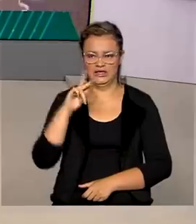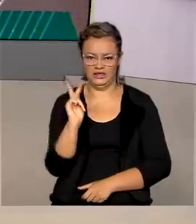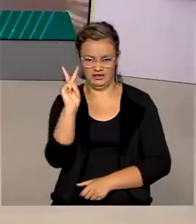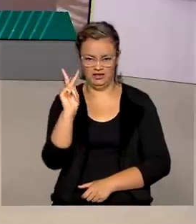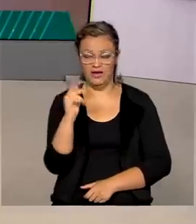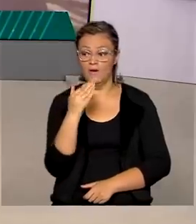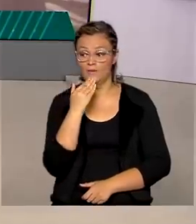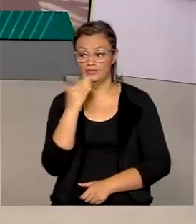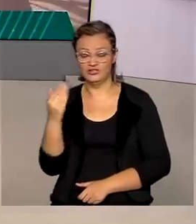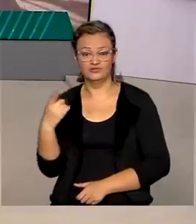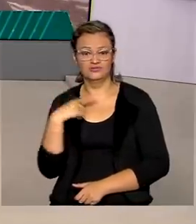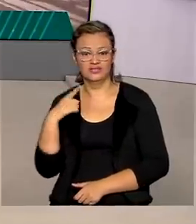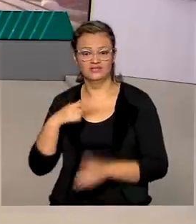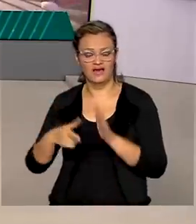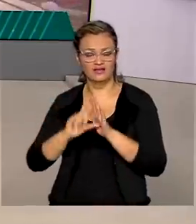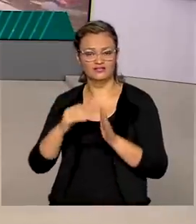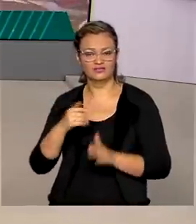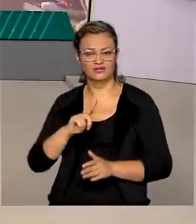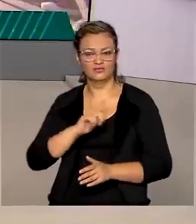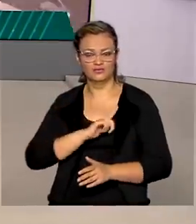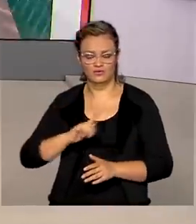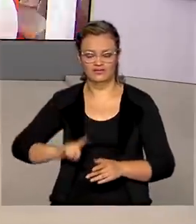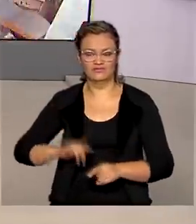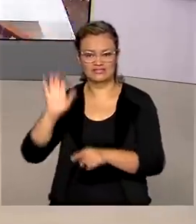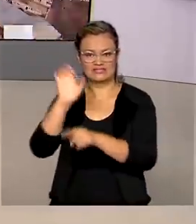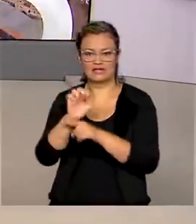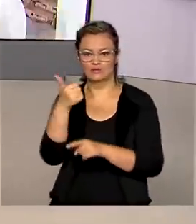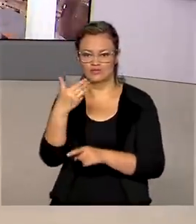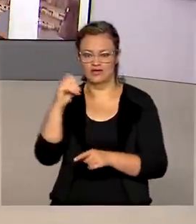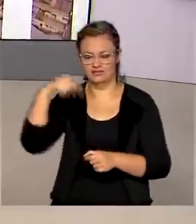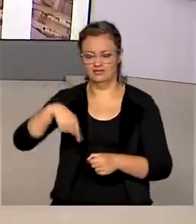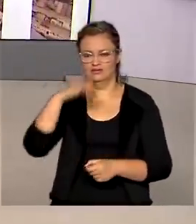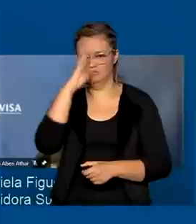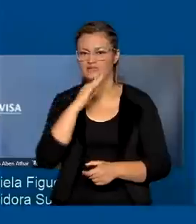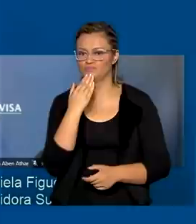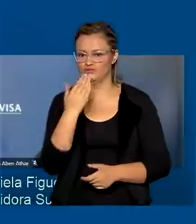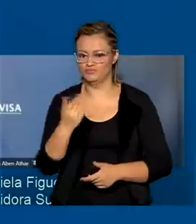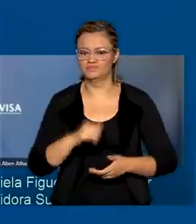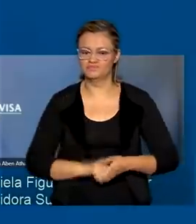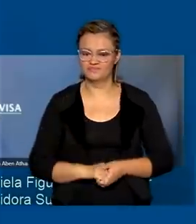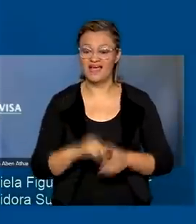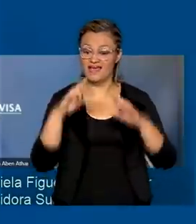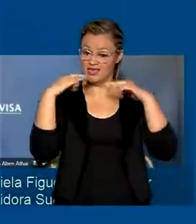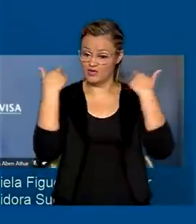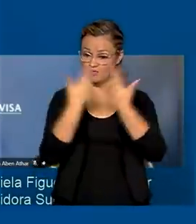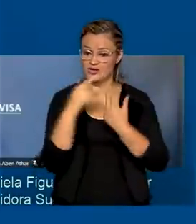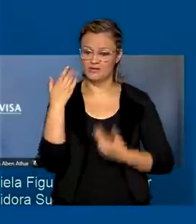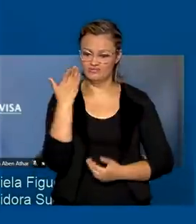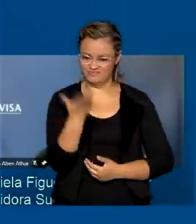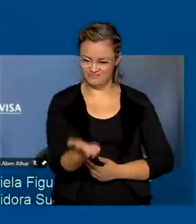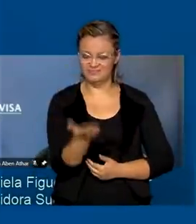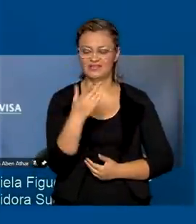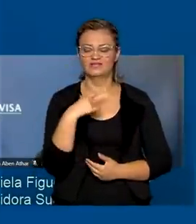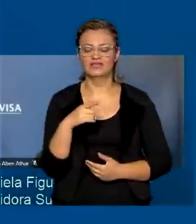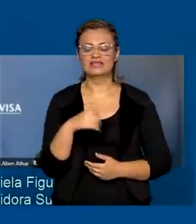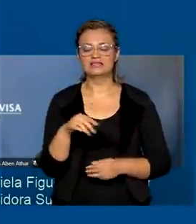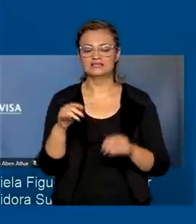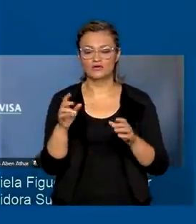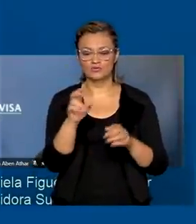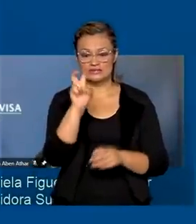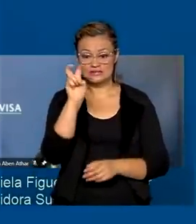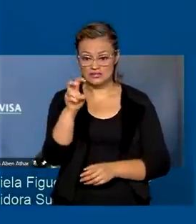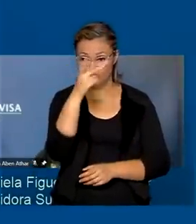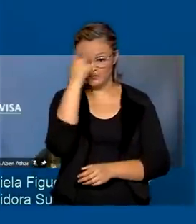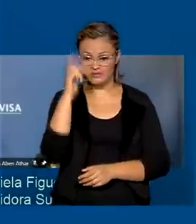havia sido feito por governadores de 10 estados. Em reunião extraordinária, todos os cinco